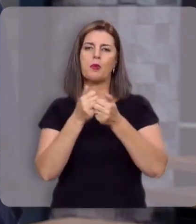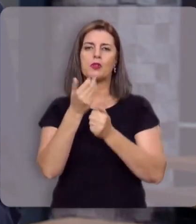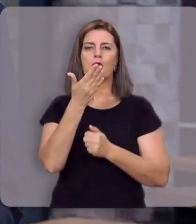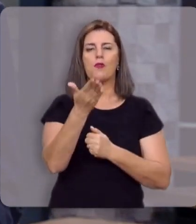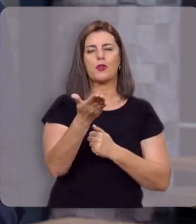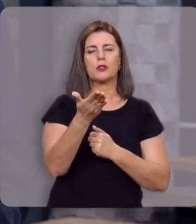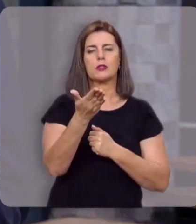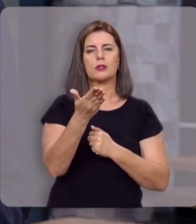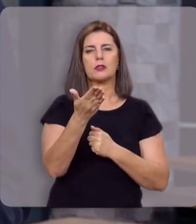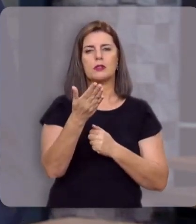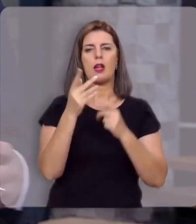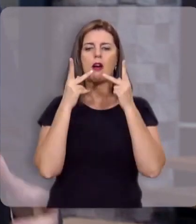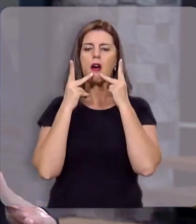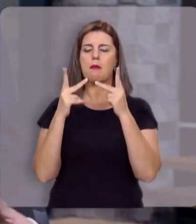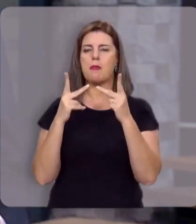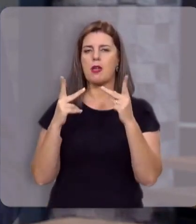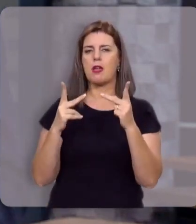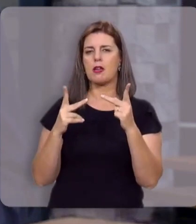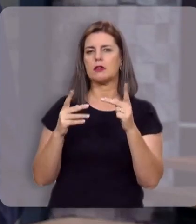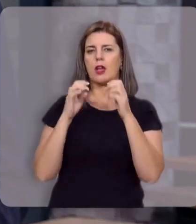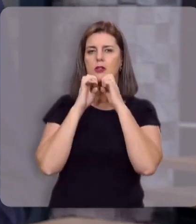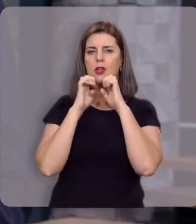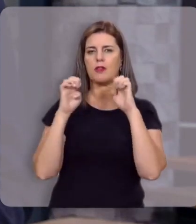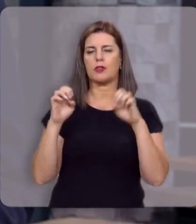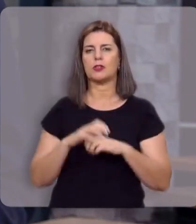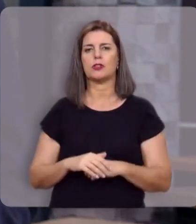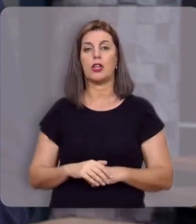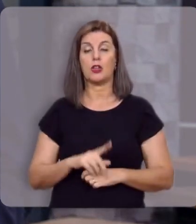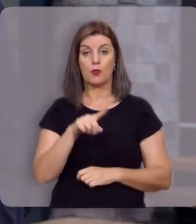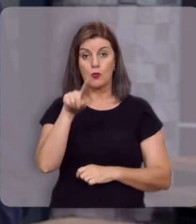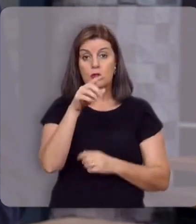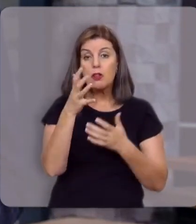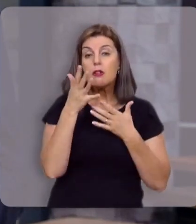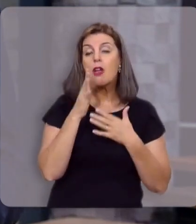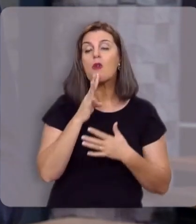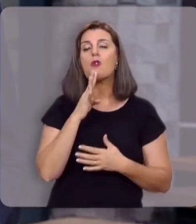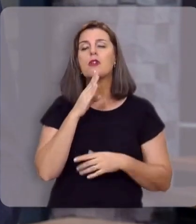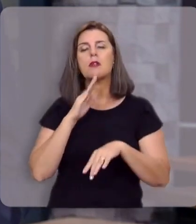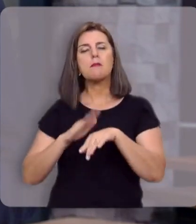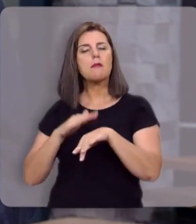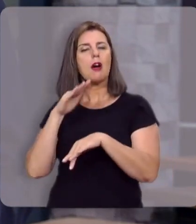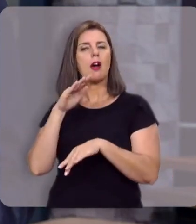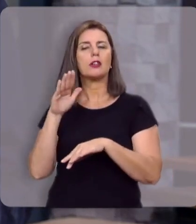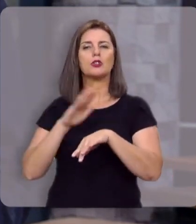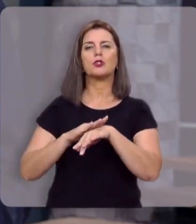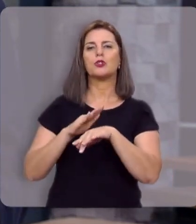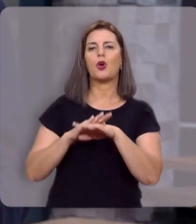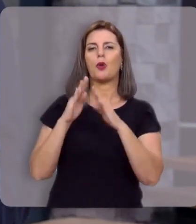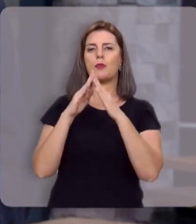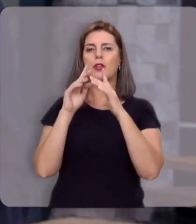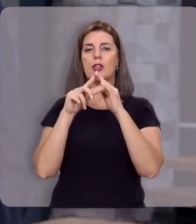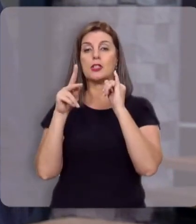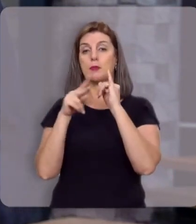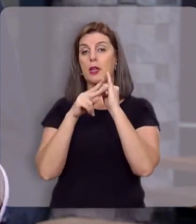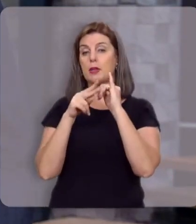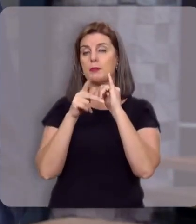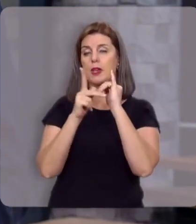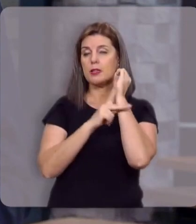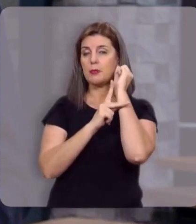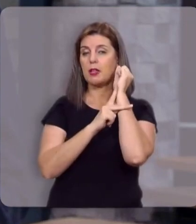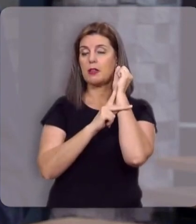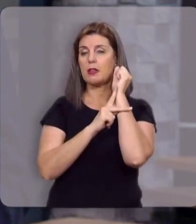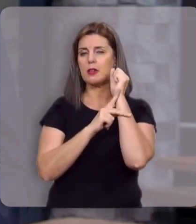compartilhar com você a mensagem deste Evangelho. Se você quer conhecer um pouco mais sobre a Igreja